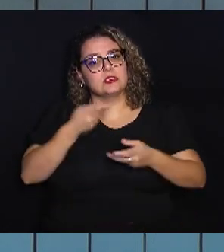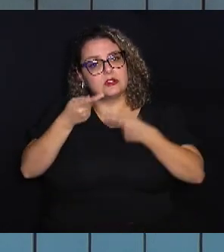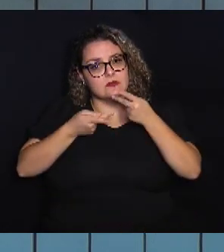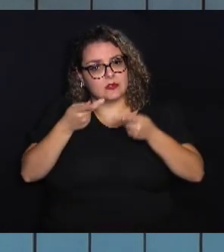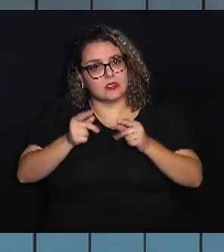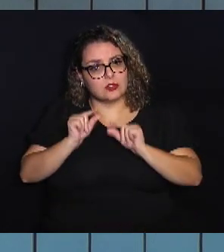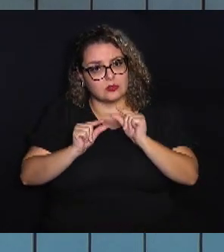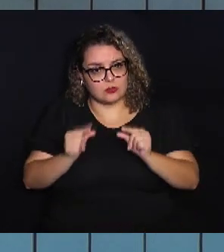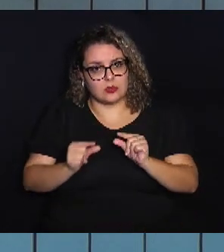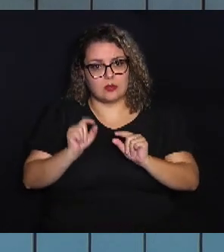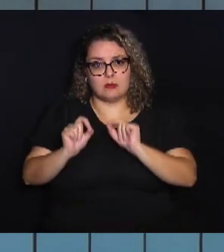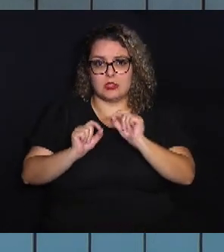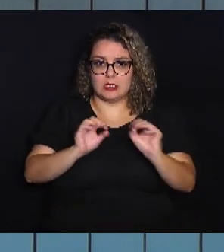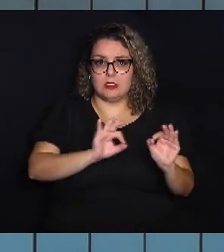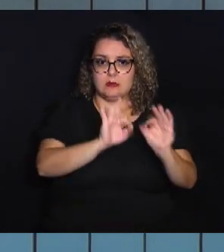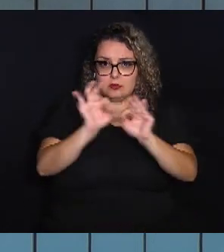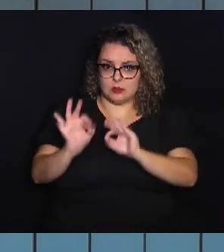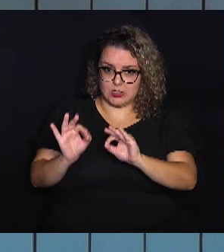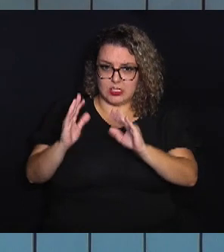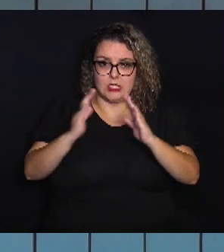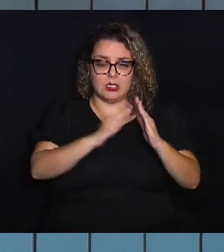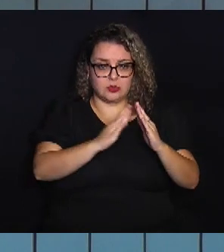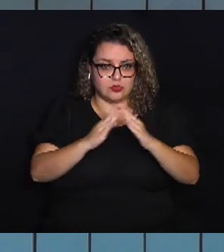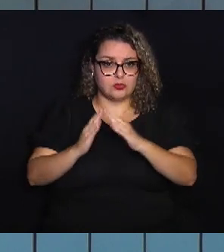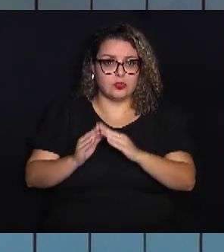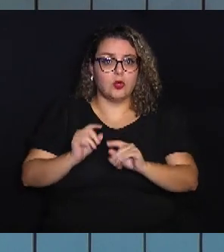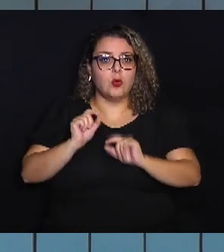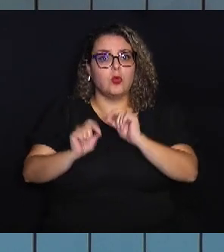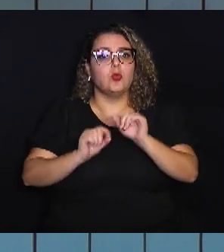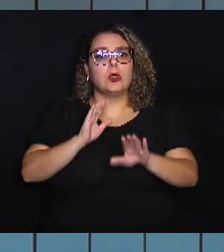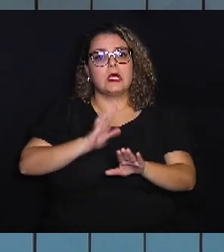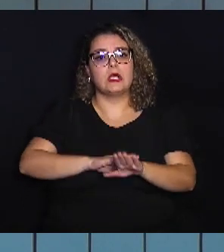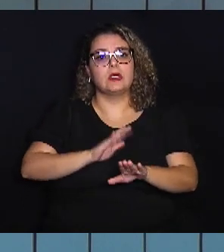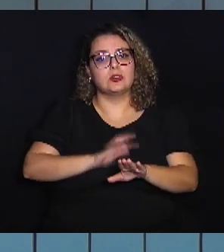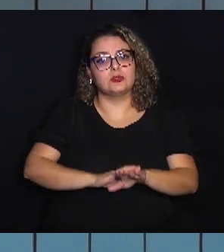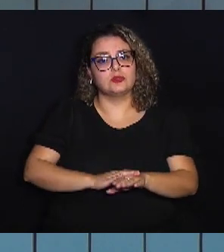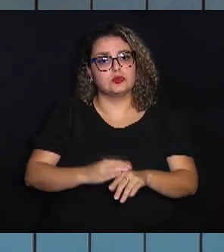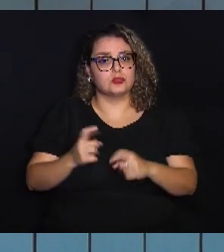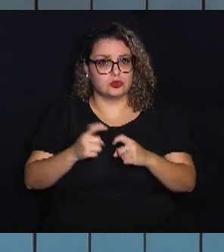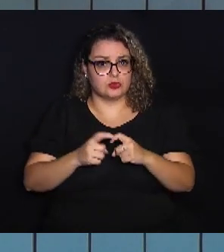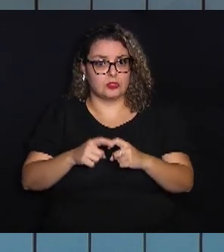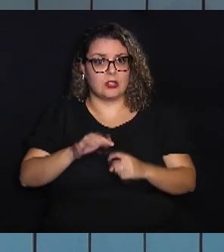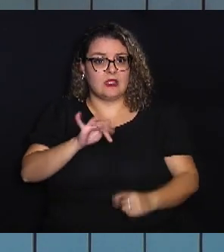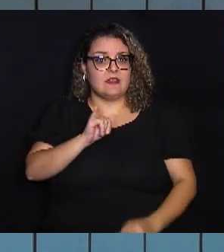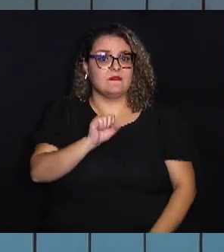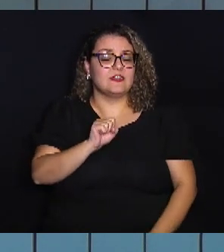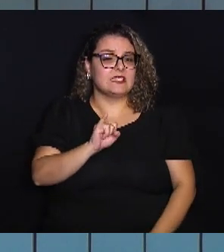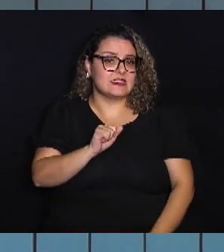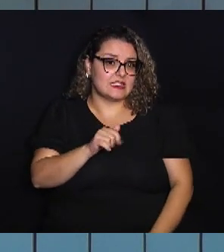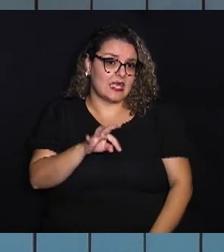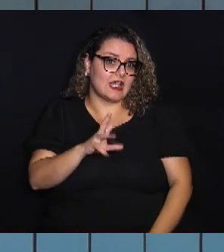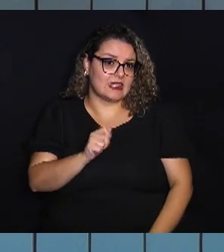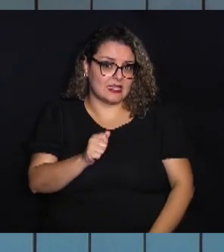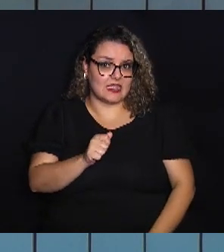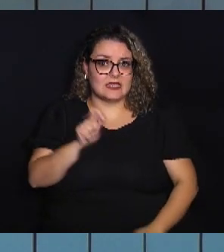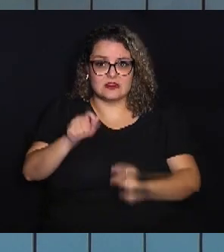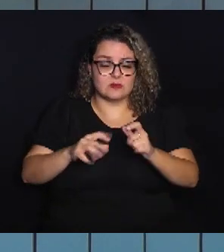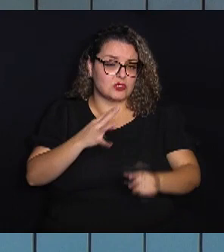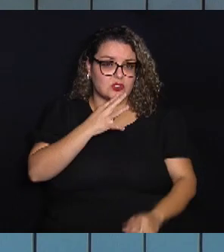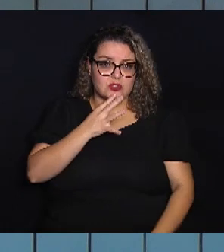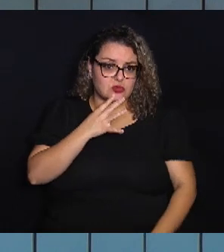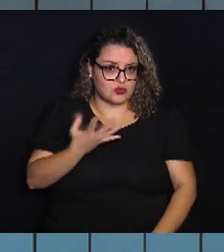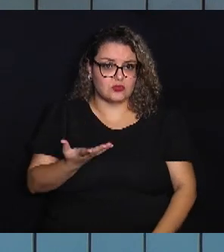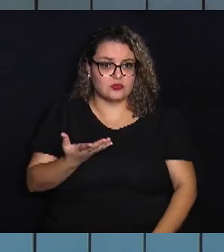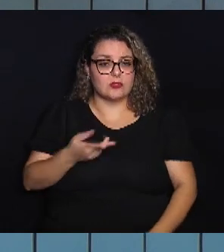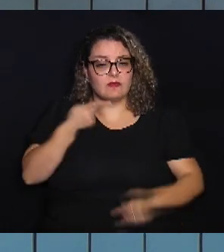explicasse um pouquinho agora, para quem está em casa acompanhando, o que é a função de um médico fisiatra? Acho que as pessoas não